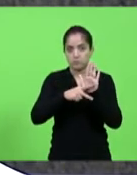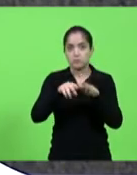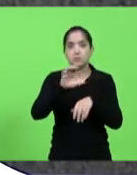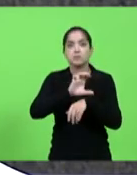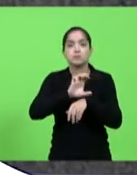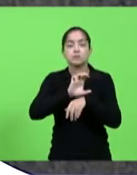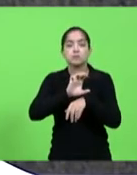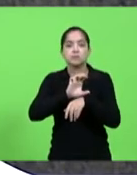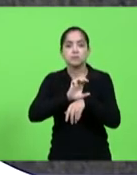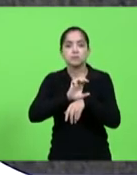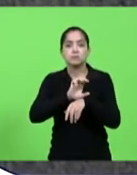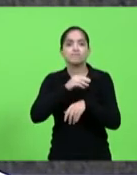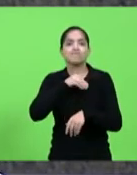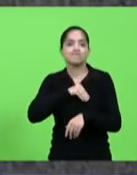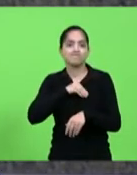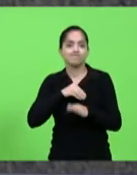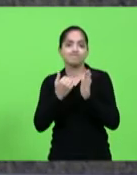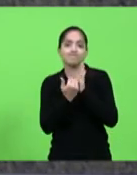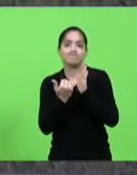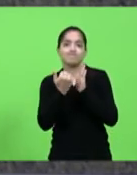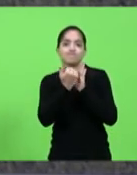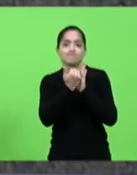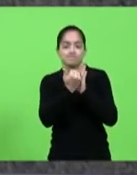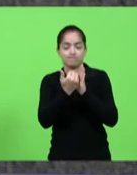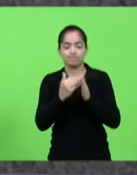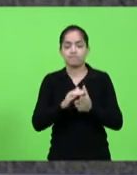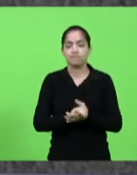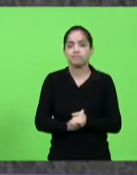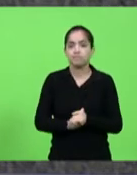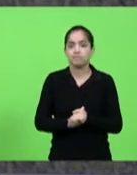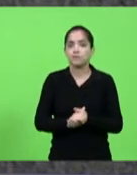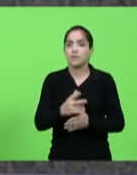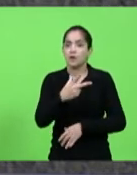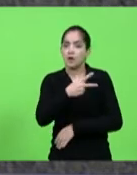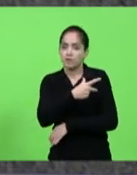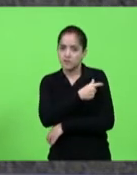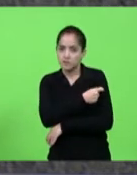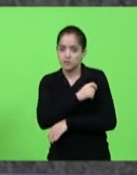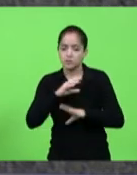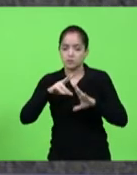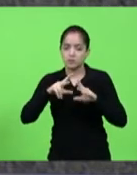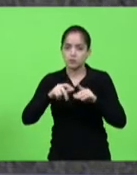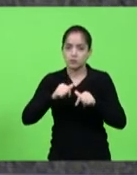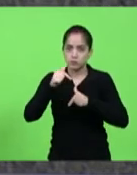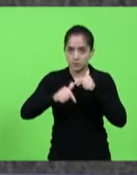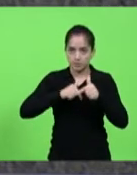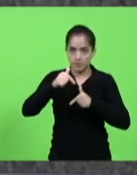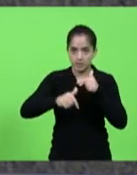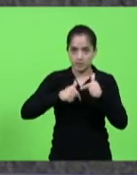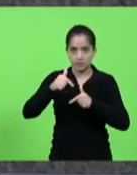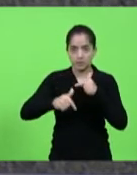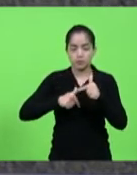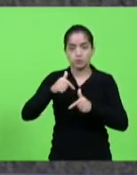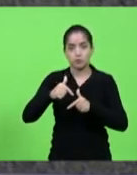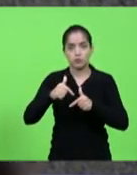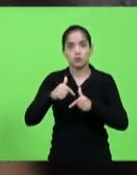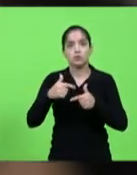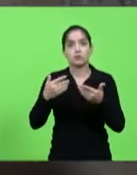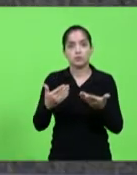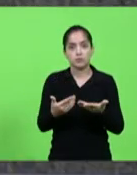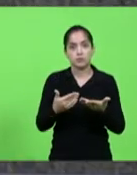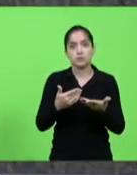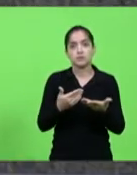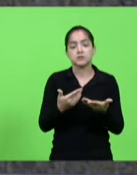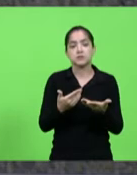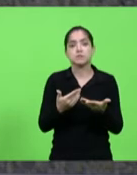implementar a renda básica no Estado. Vacinação de todos os trabalhadores dos SUAS de Santa Catarina que atuam em atividade